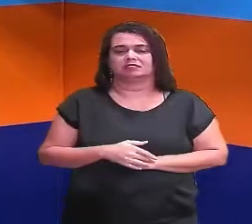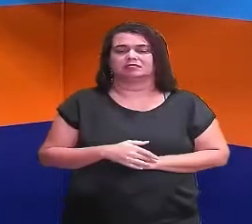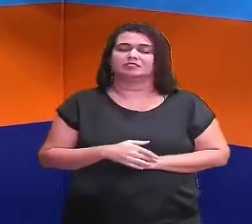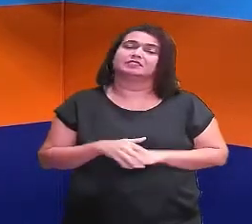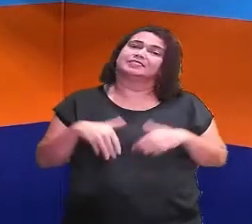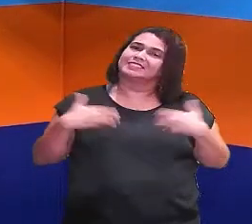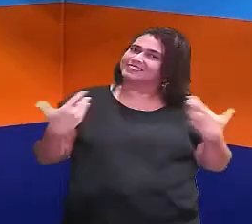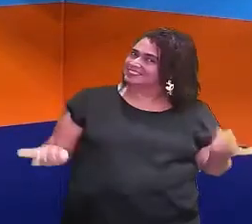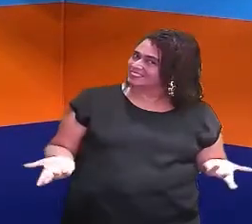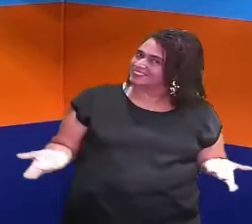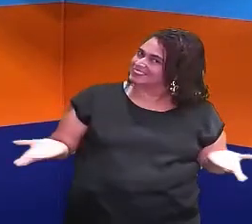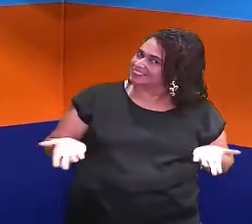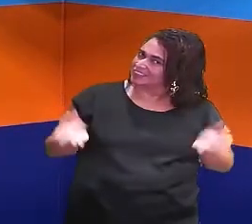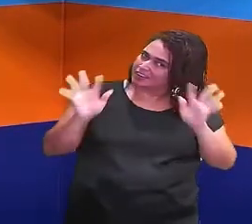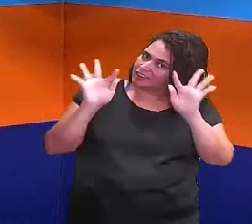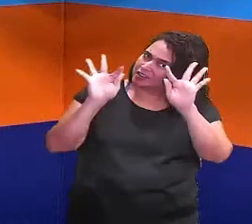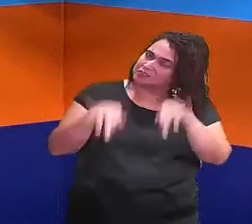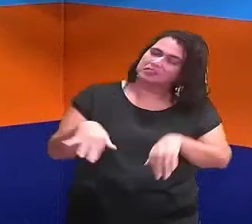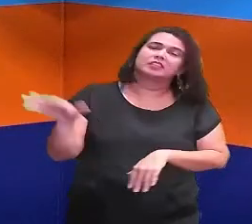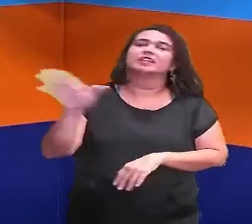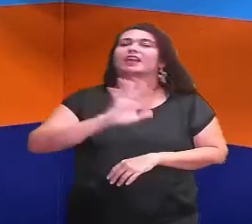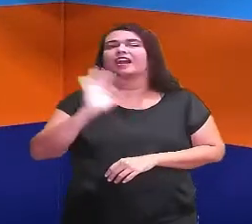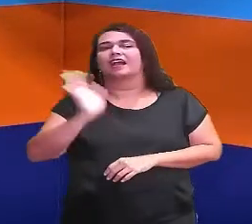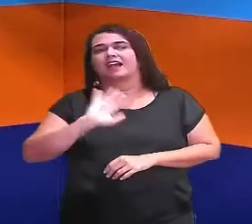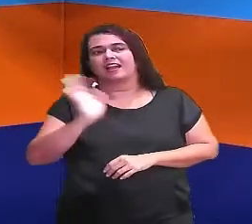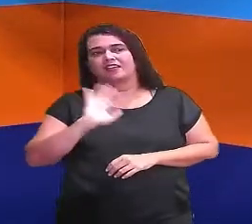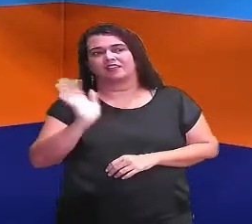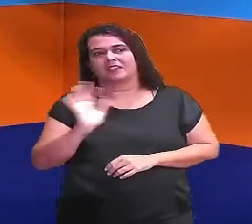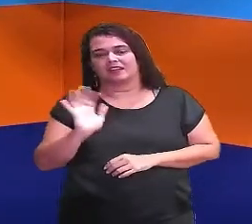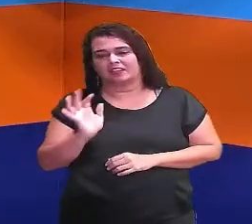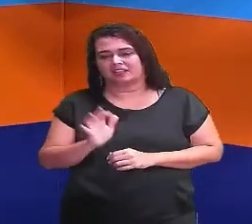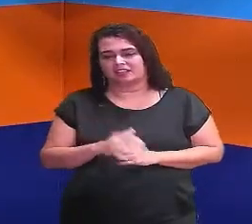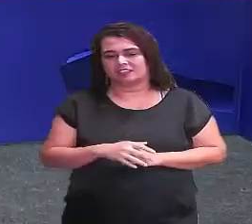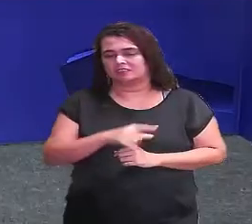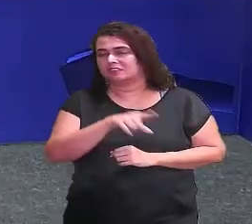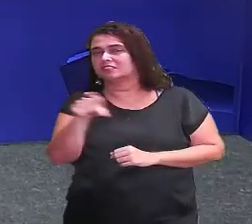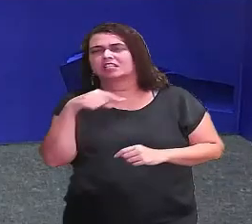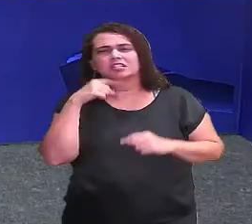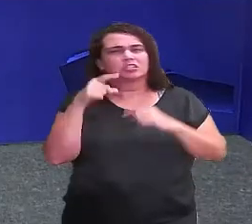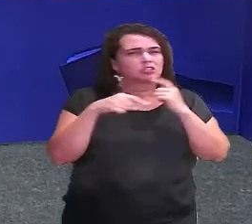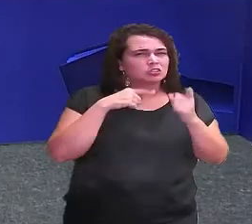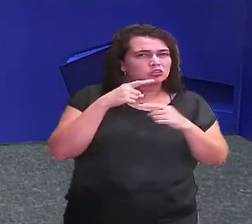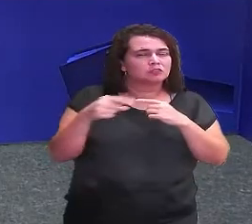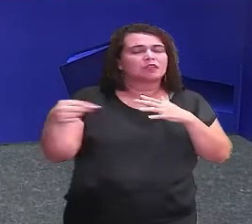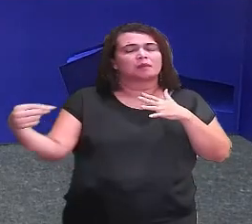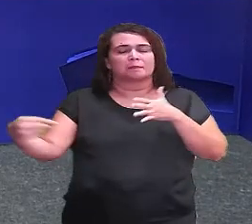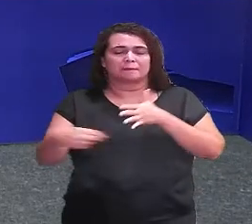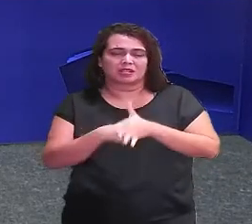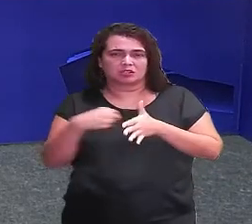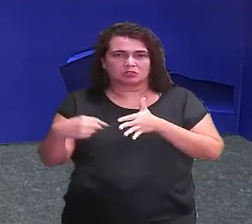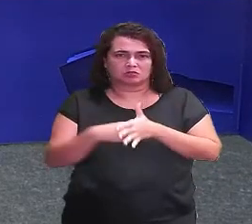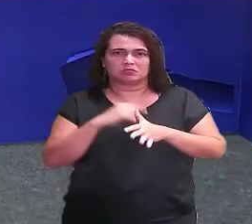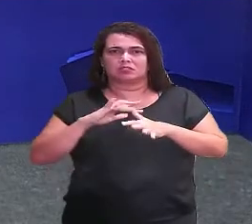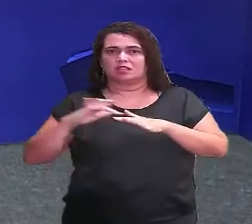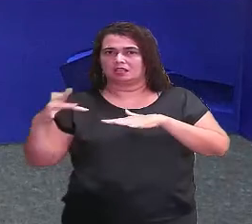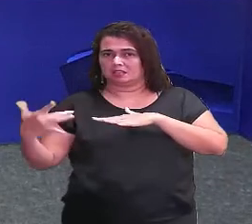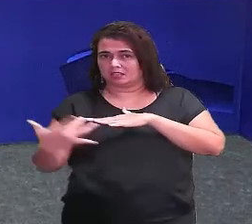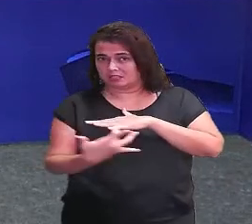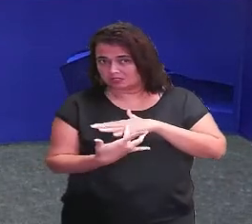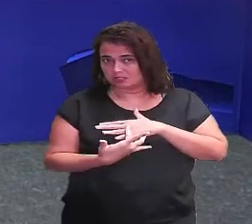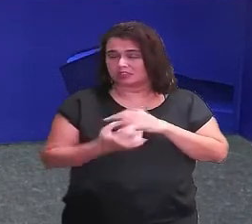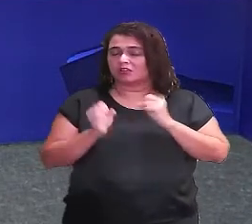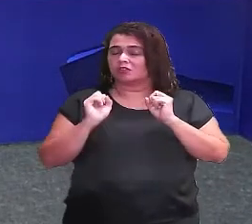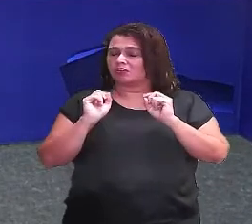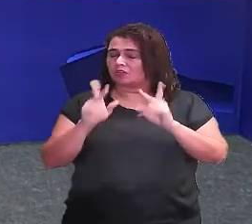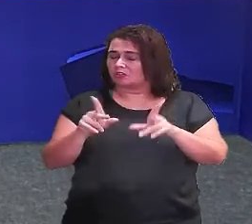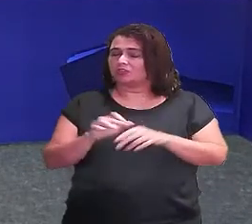E assim finalizamos a nossa aula de hoje. Qualquer dúvida, podem me procurar. Eu estou disponível para